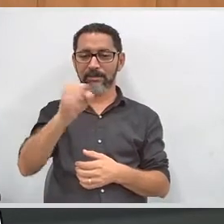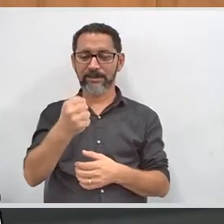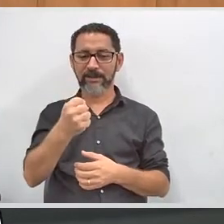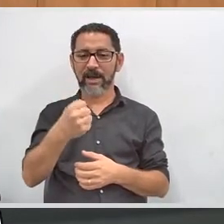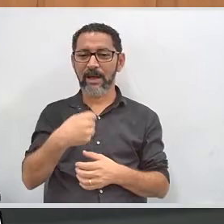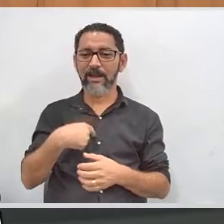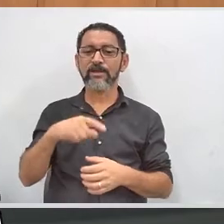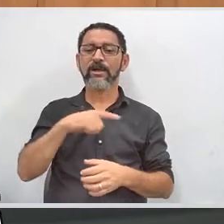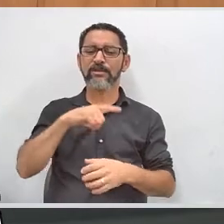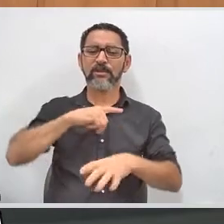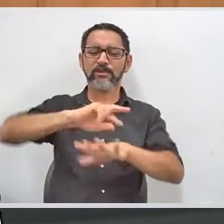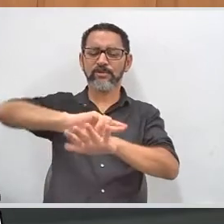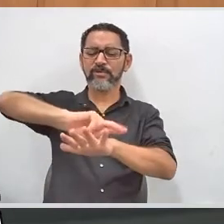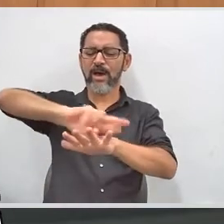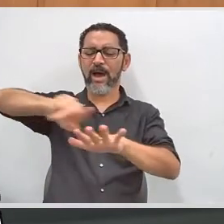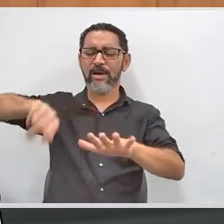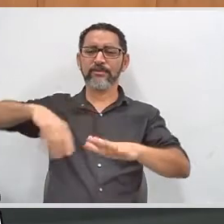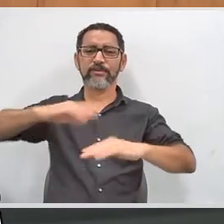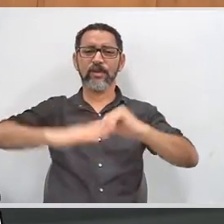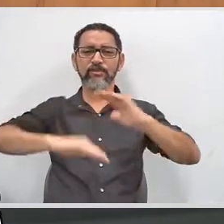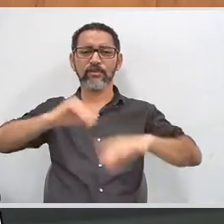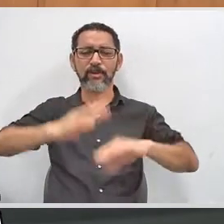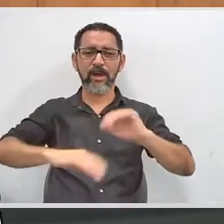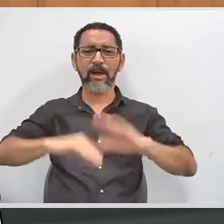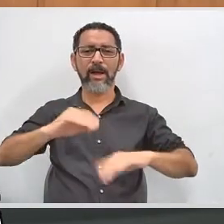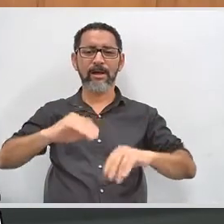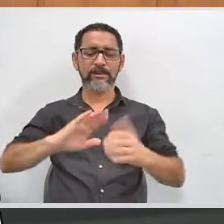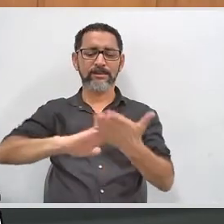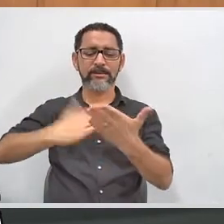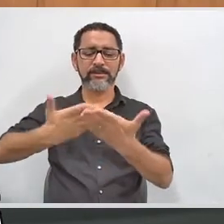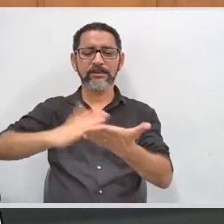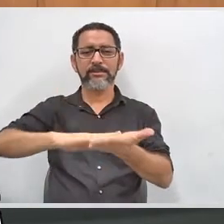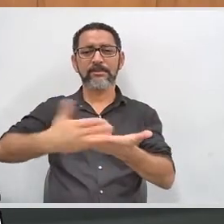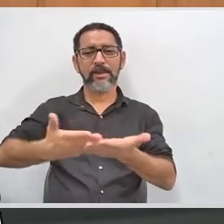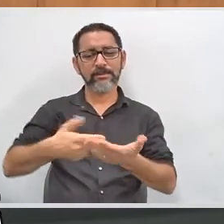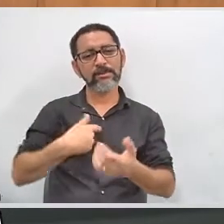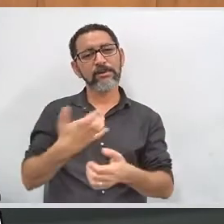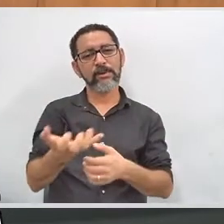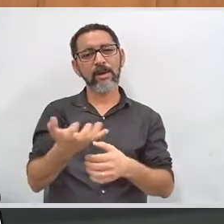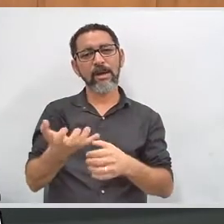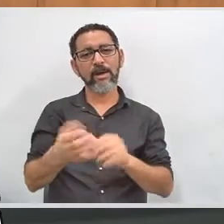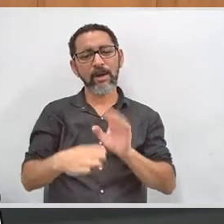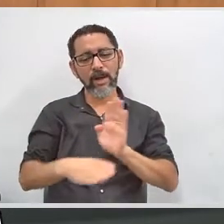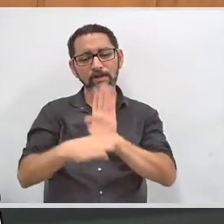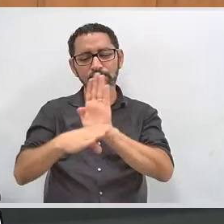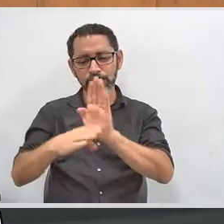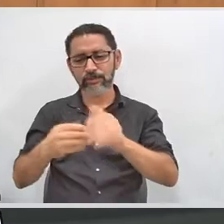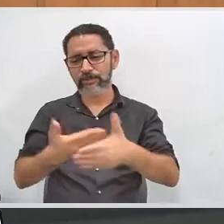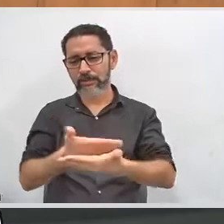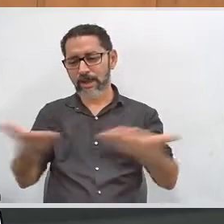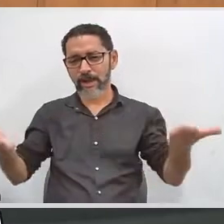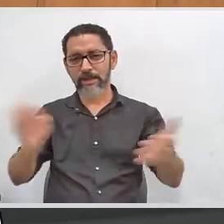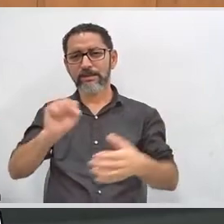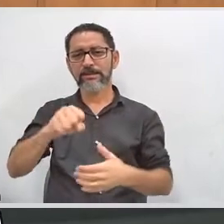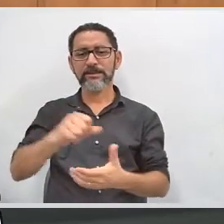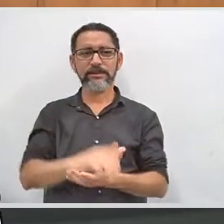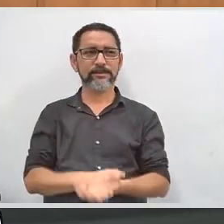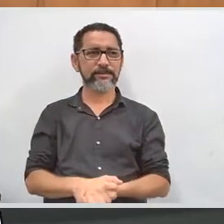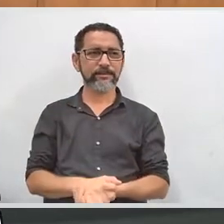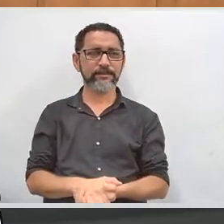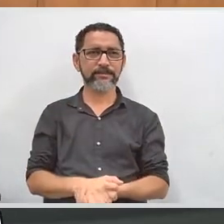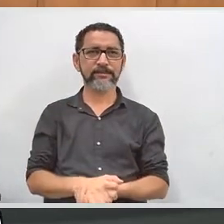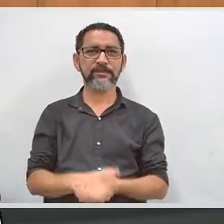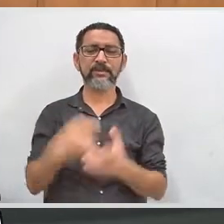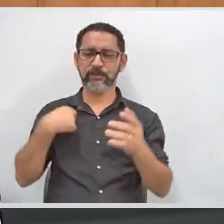convocados, terão o maior prazer em ajudá-los. Faço questão de, inclusive, ajudá-los na identificação desses nomes na rede para poderem colocá-los à